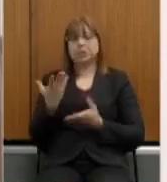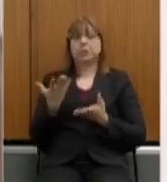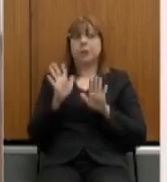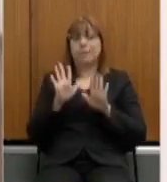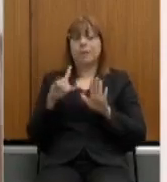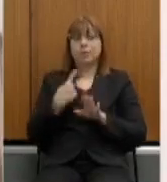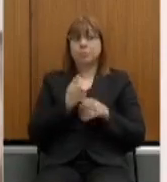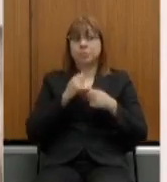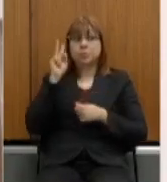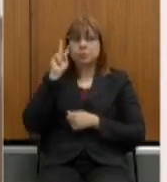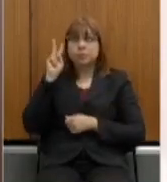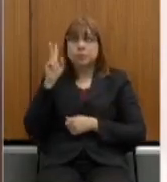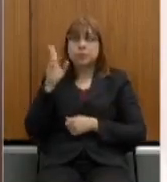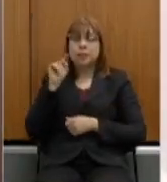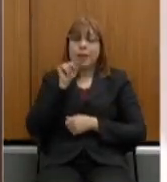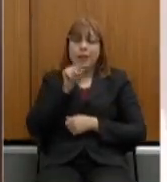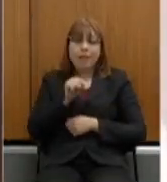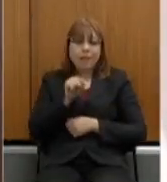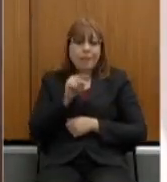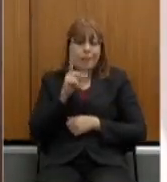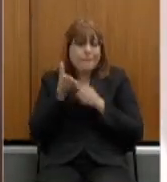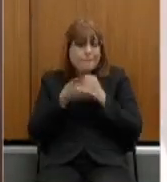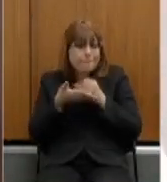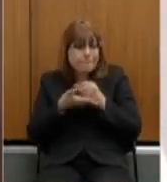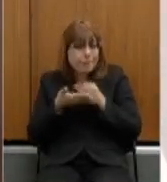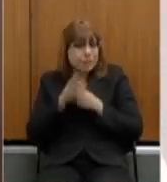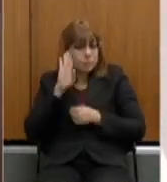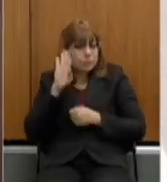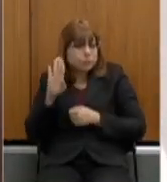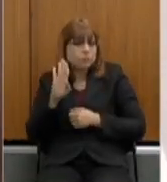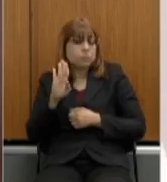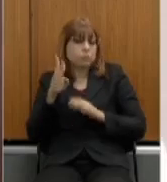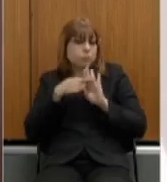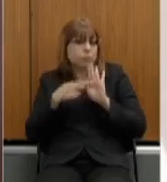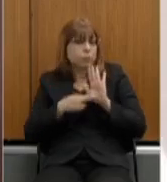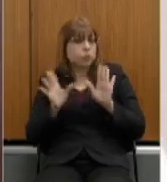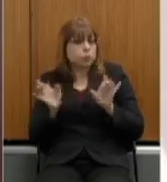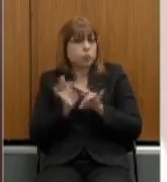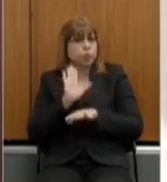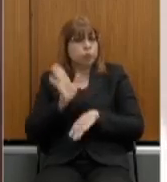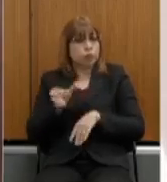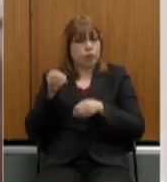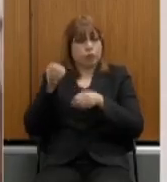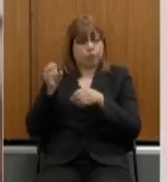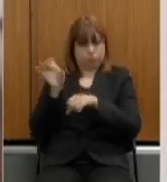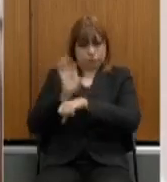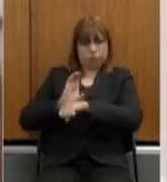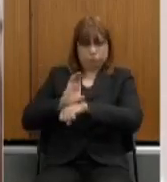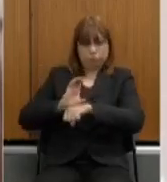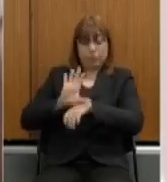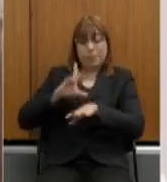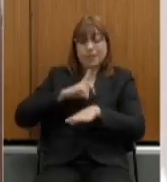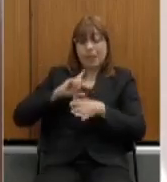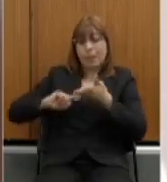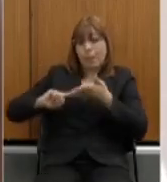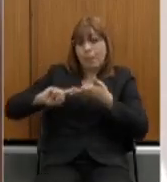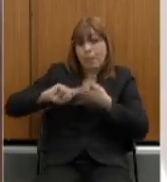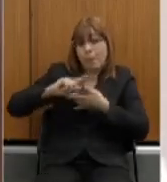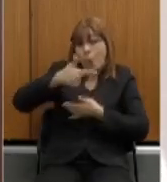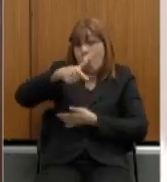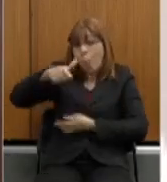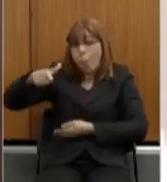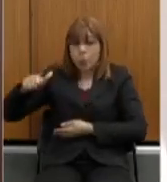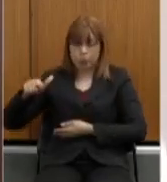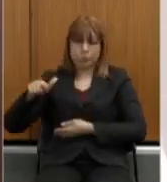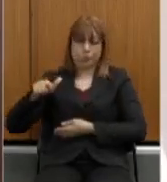que esses eram basicamente os requisitos principais que estavam na Constituição, mas diversos outros requisitos já